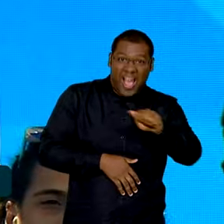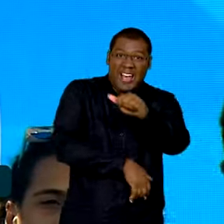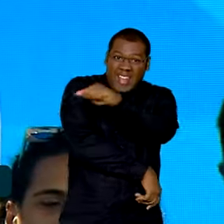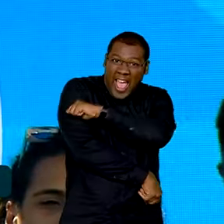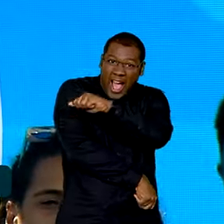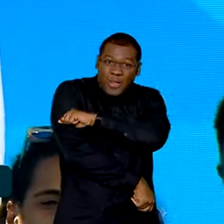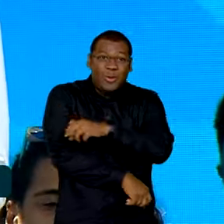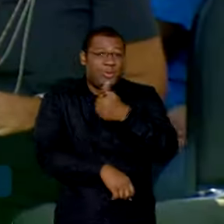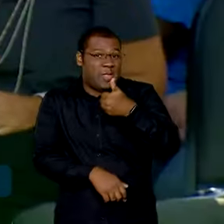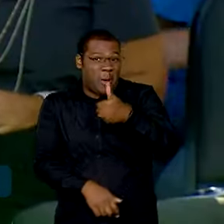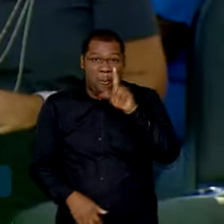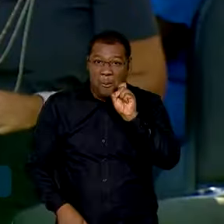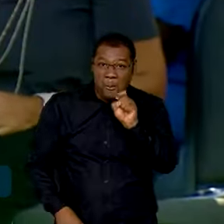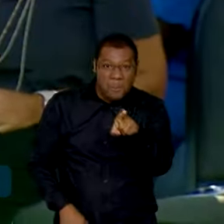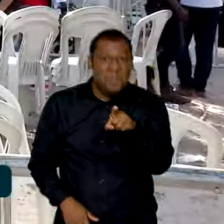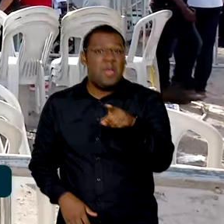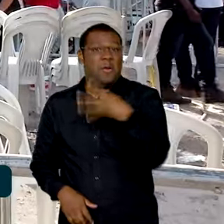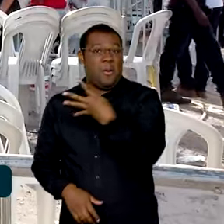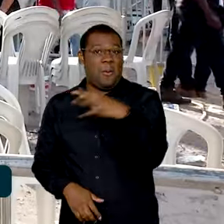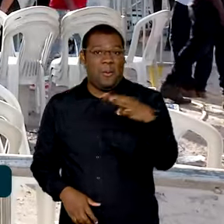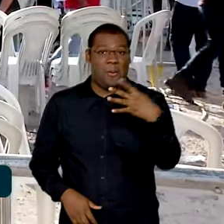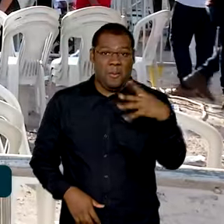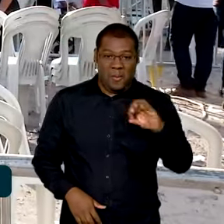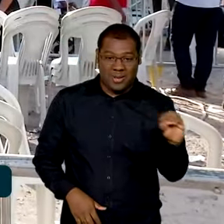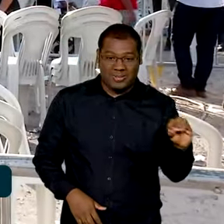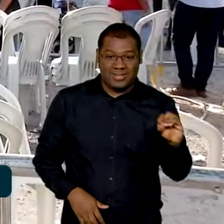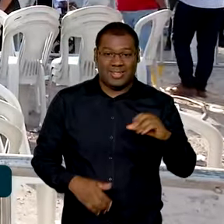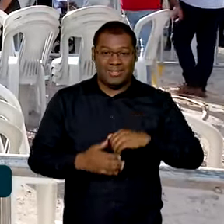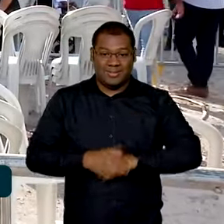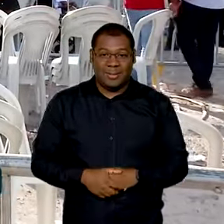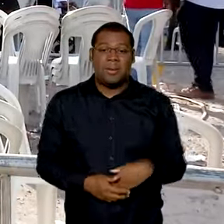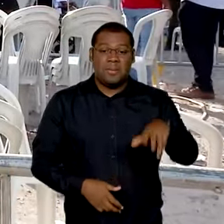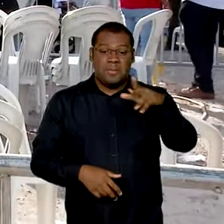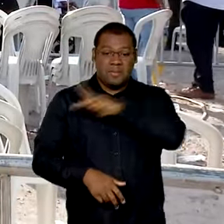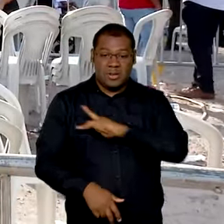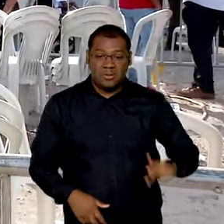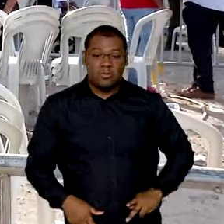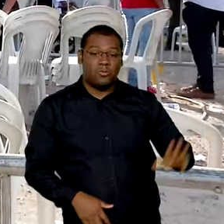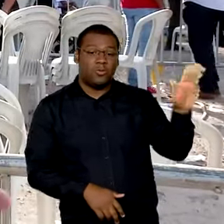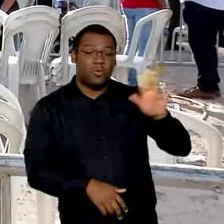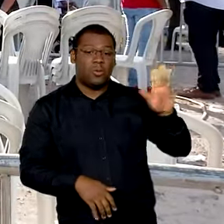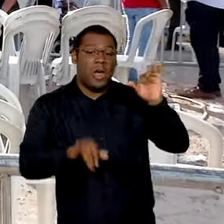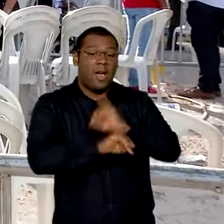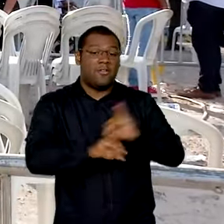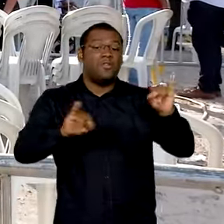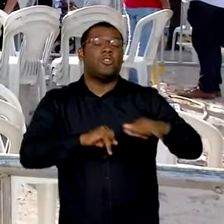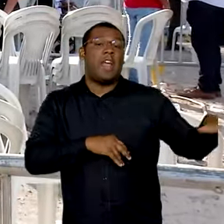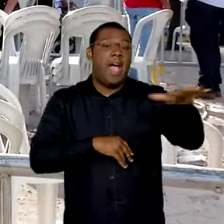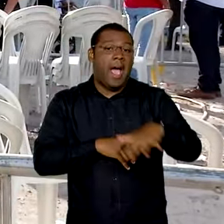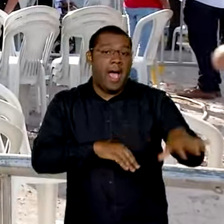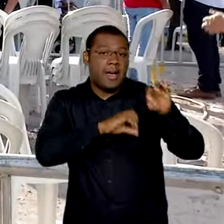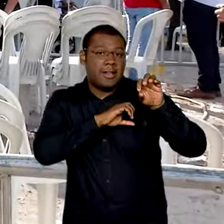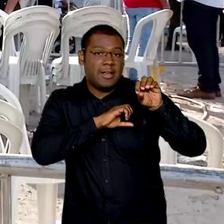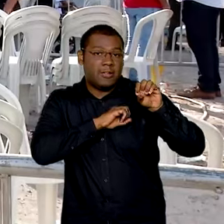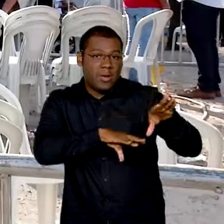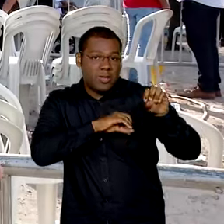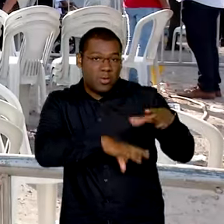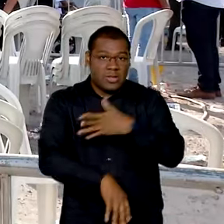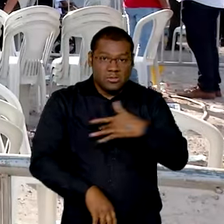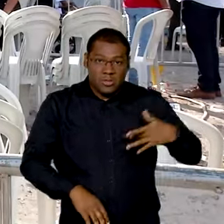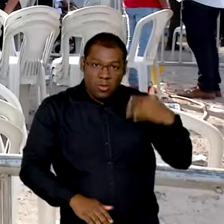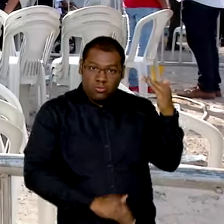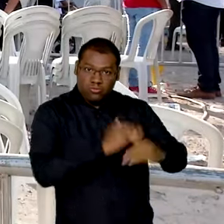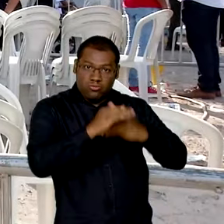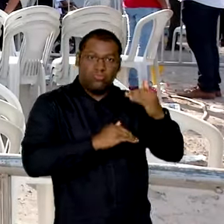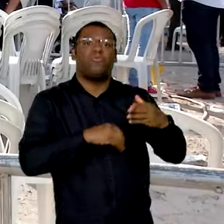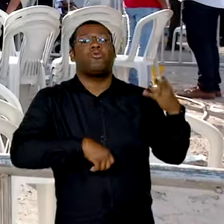aqui na cidade e na região. O presidente Lula destacou os avanços na área de saúde e educação para o